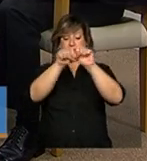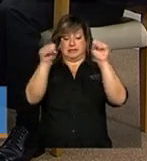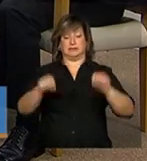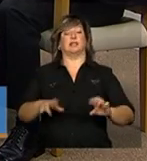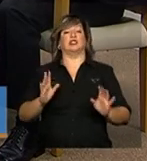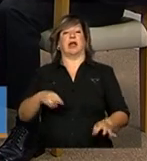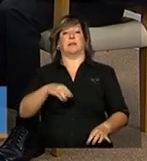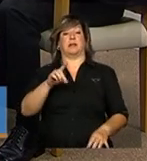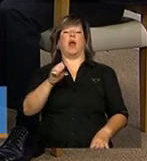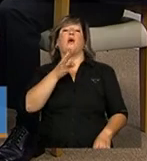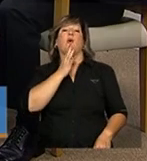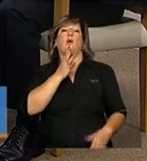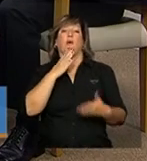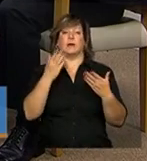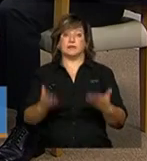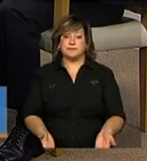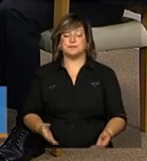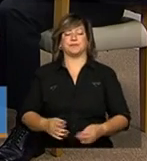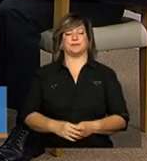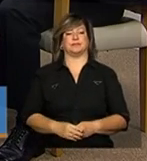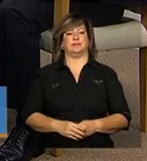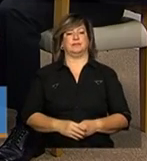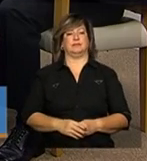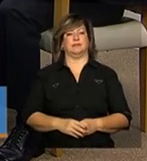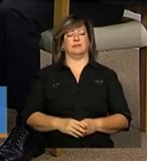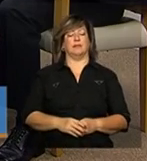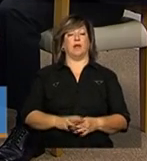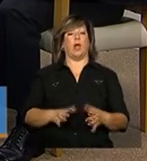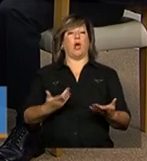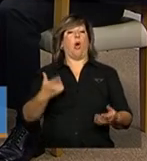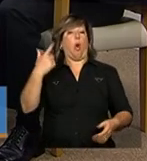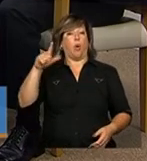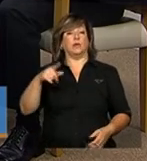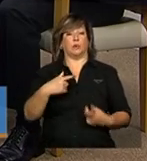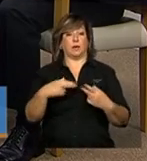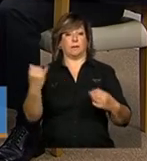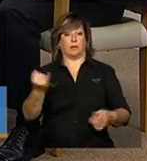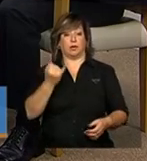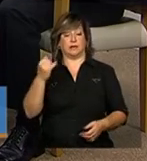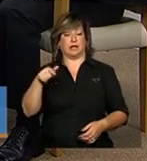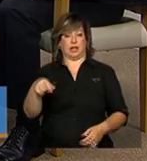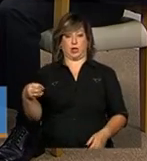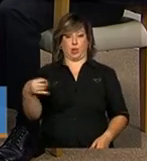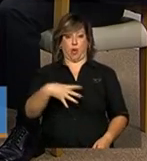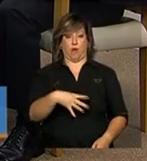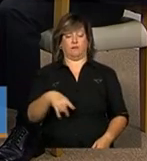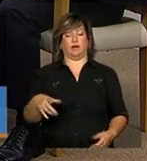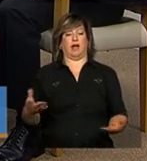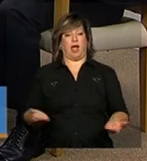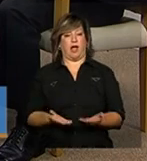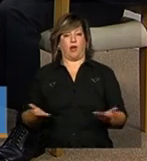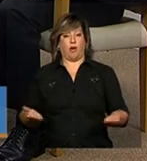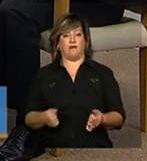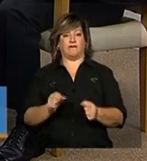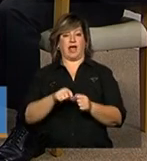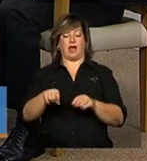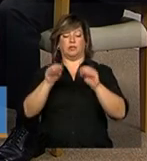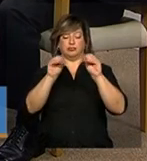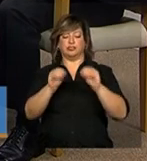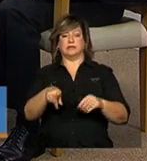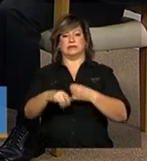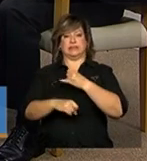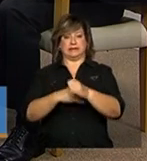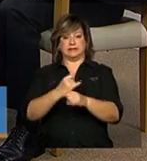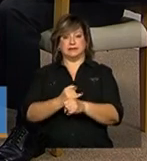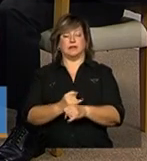conhecimento. Outra coisa que é importante, que nessa nova mudança de concepção, é que o parecer do